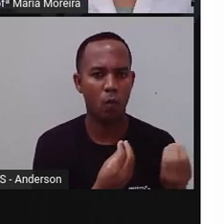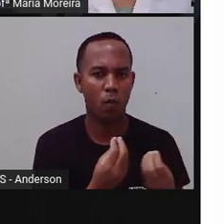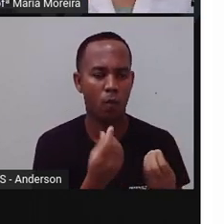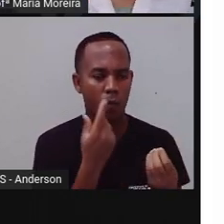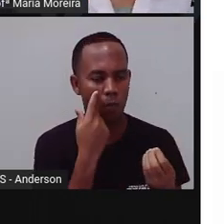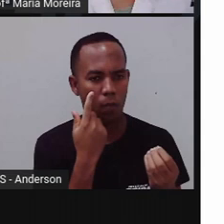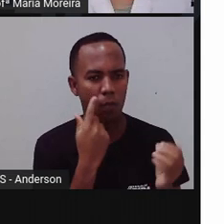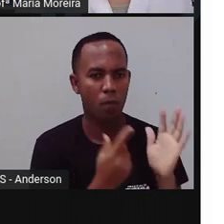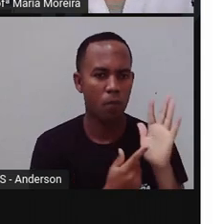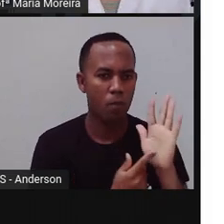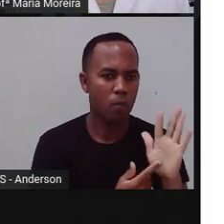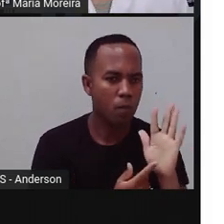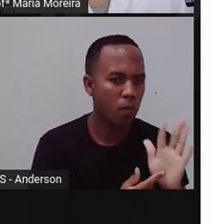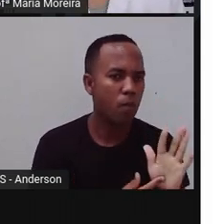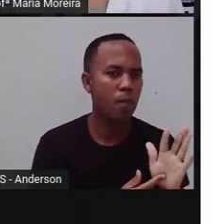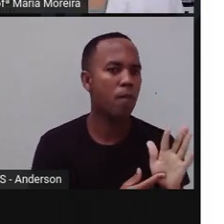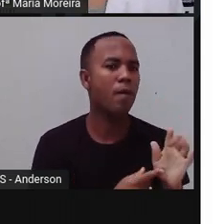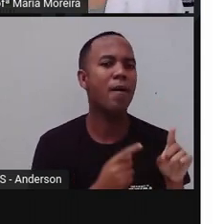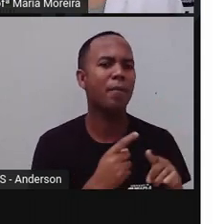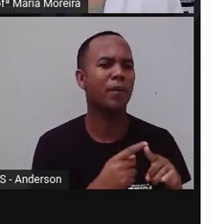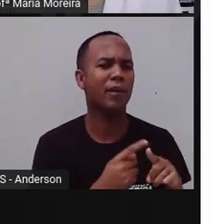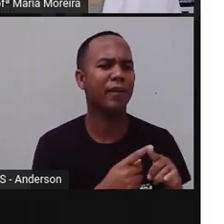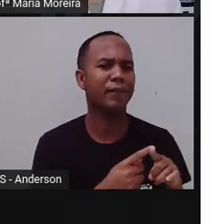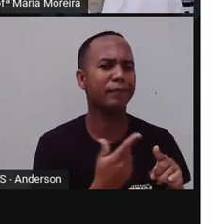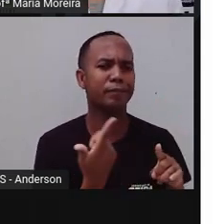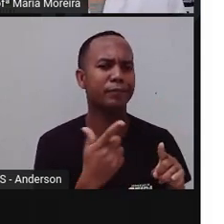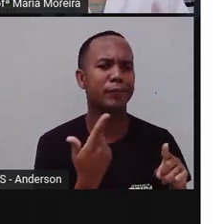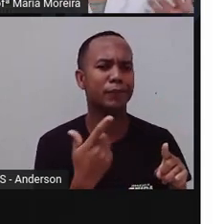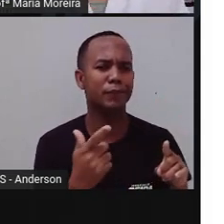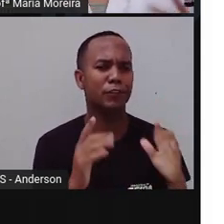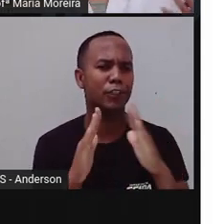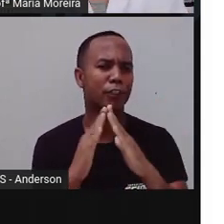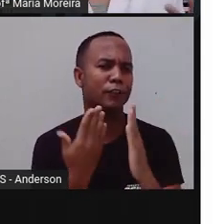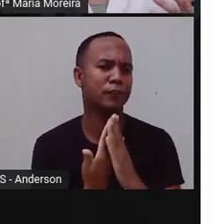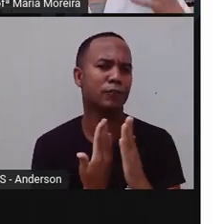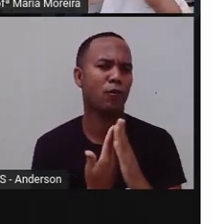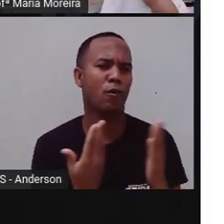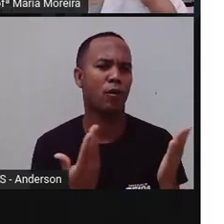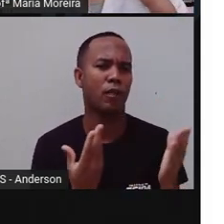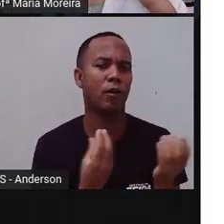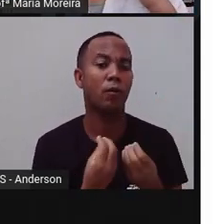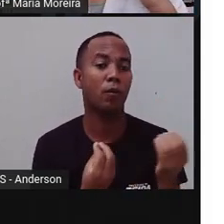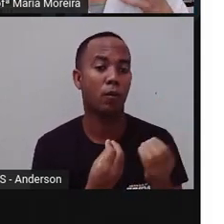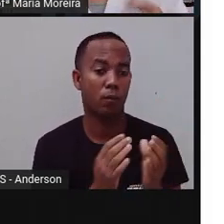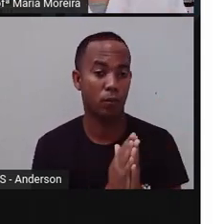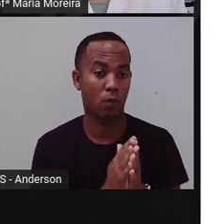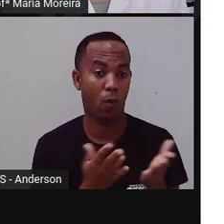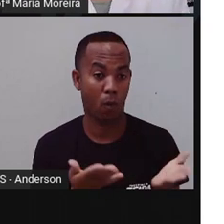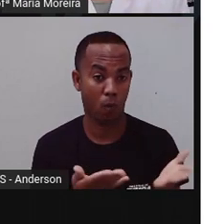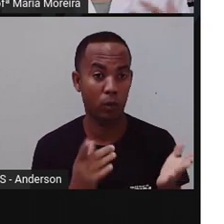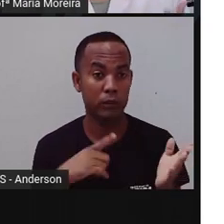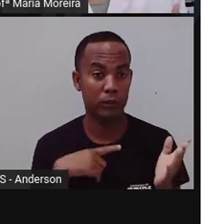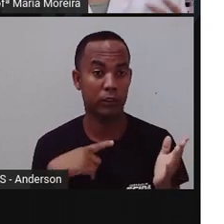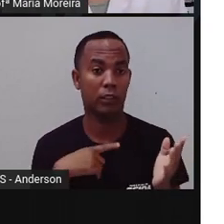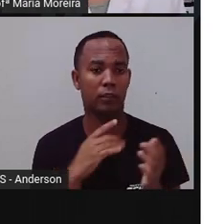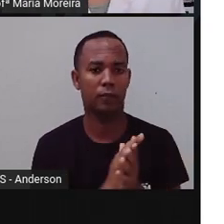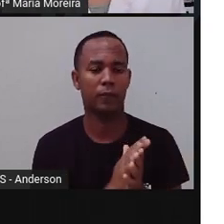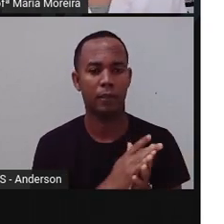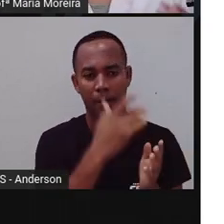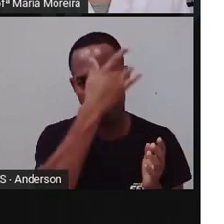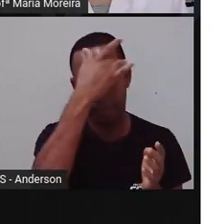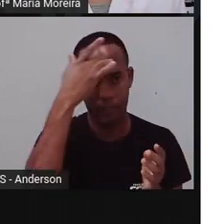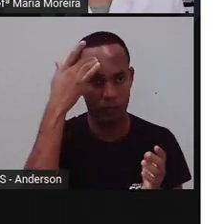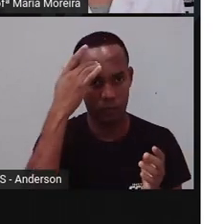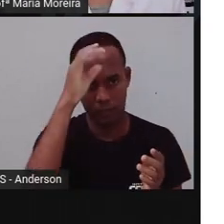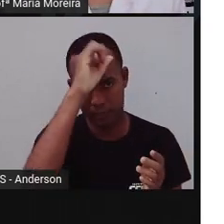quê? Como aprender isso na escola ou numa faculdade. Então, não existia esse conceito de escola que a gente tem hoje. Essas pessoas aprendiam